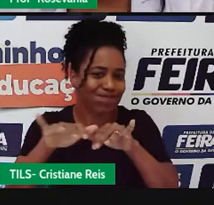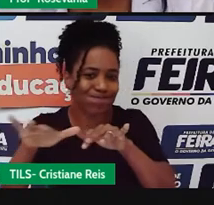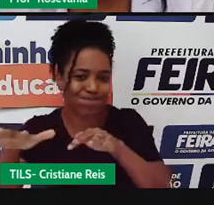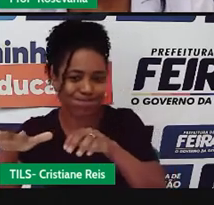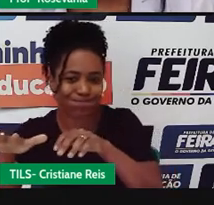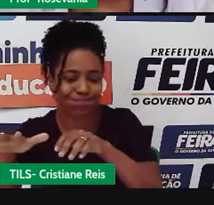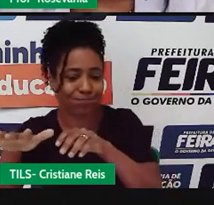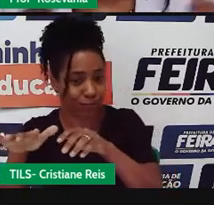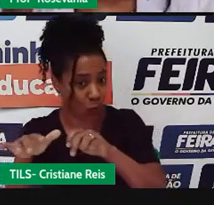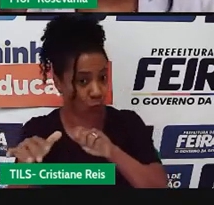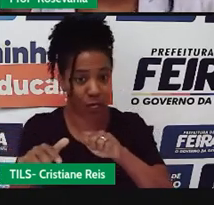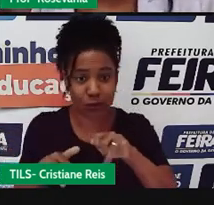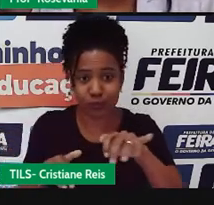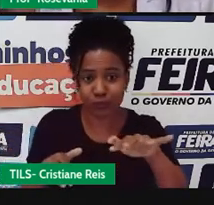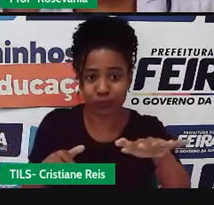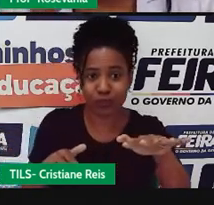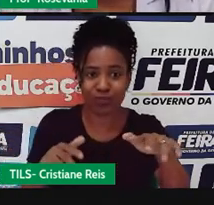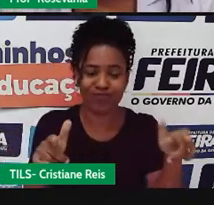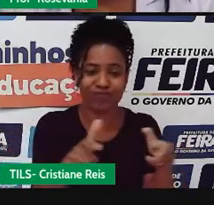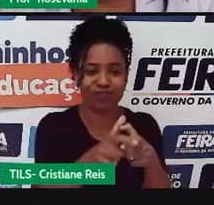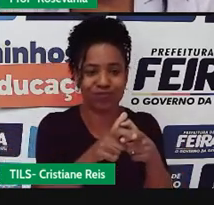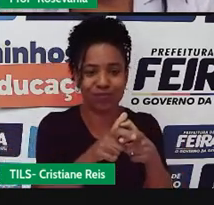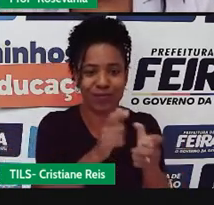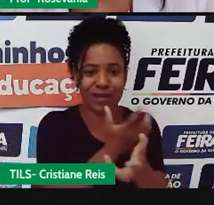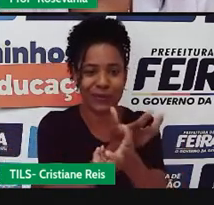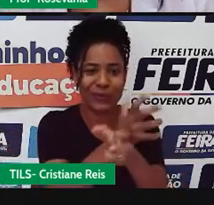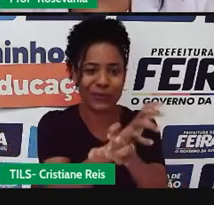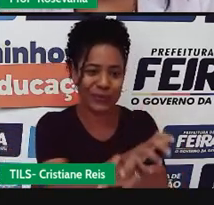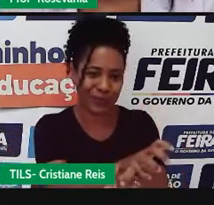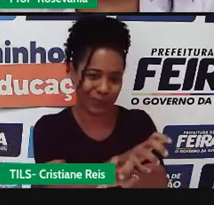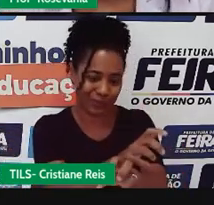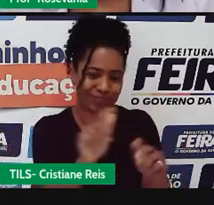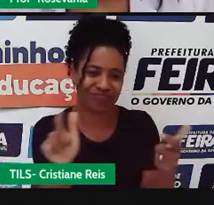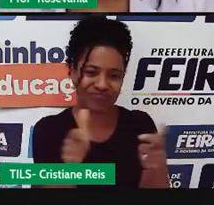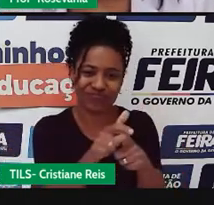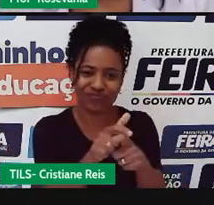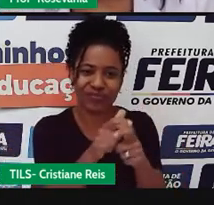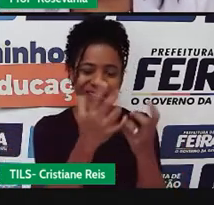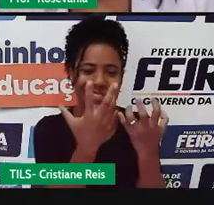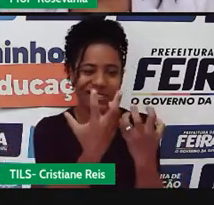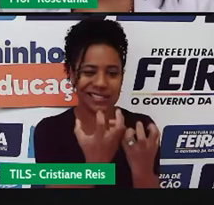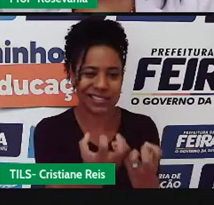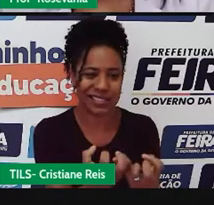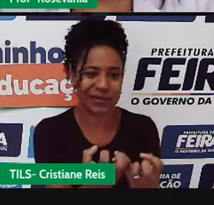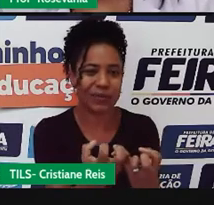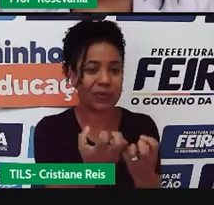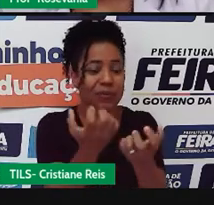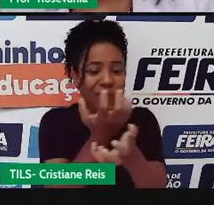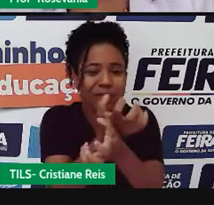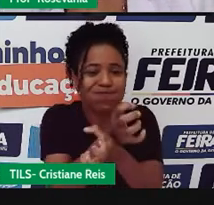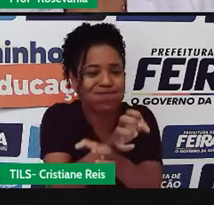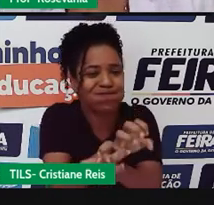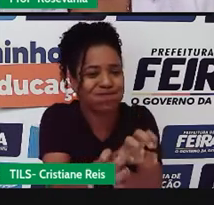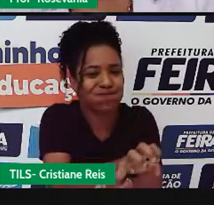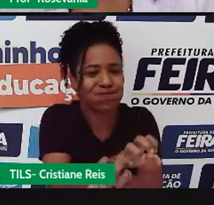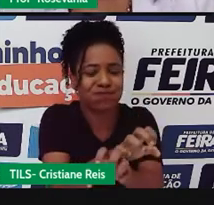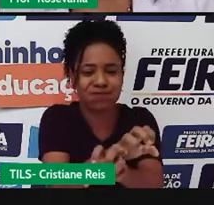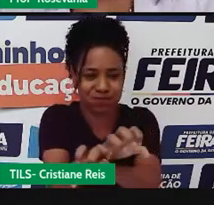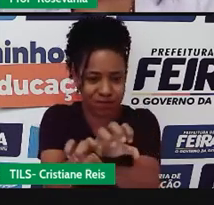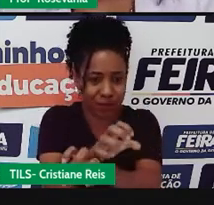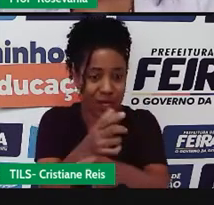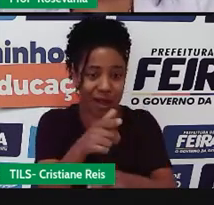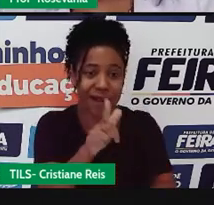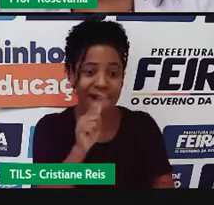canto que tem mais nesse espaço e tem um canto que não tem quase nada, que são nas áreas mais semiáridas, né? Que são as áreas mais secas. E aí,